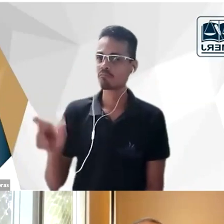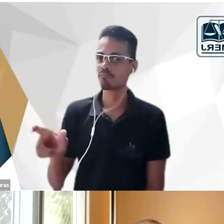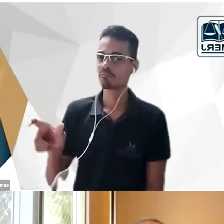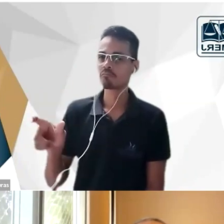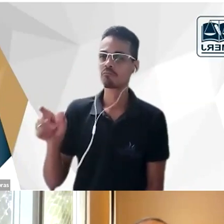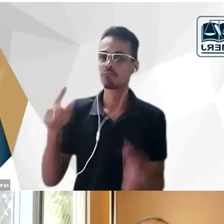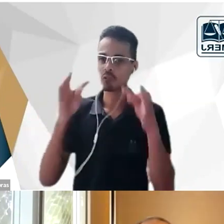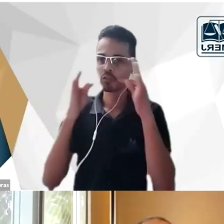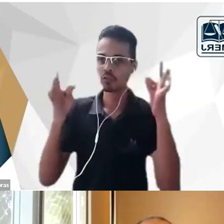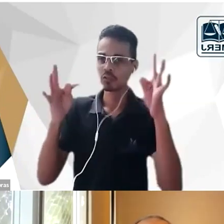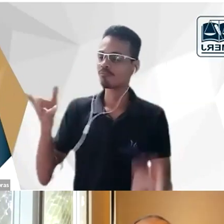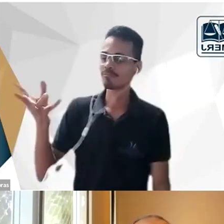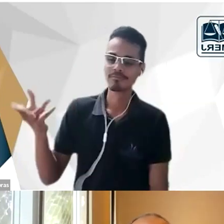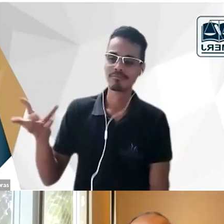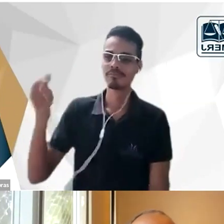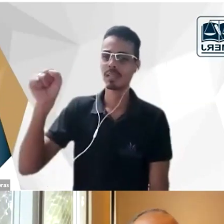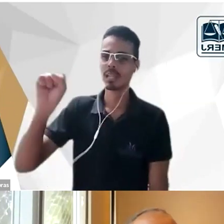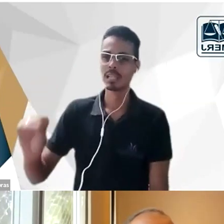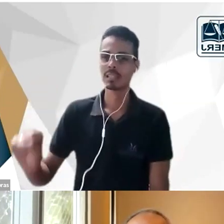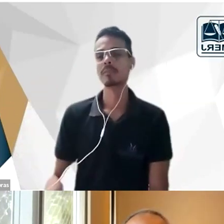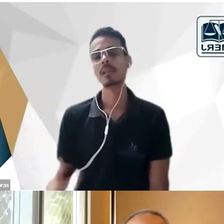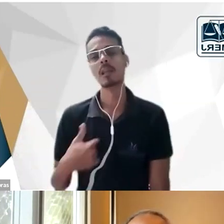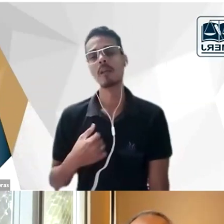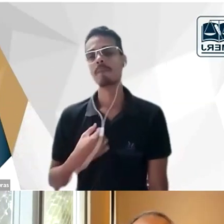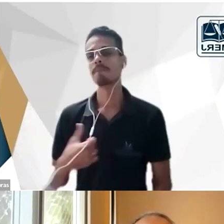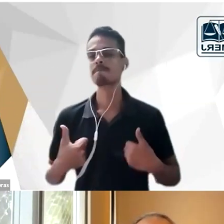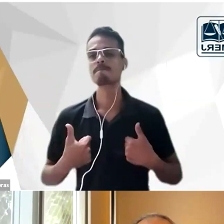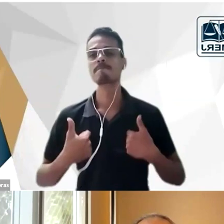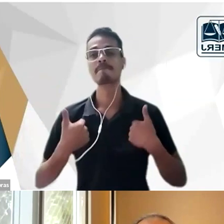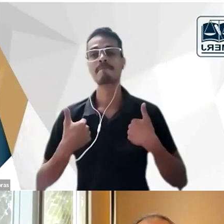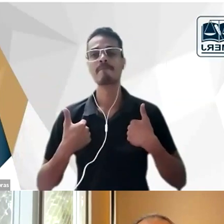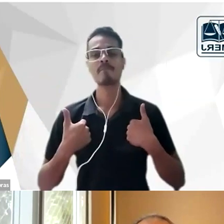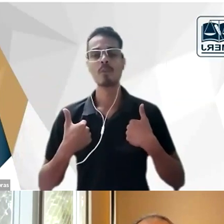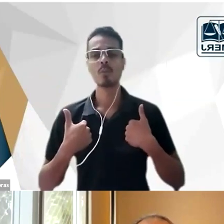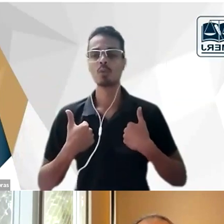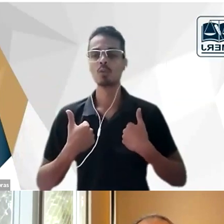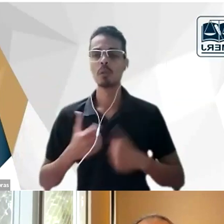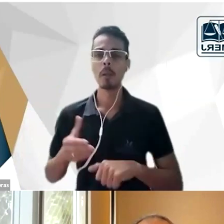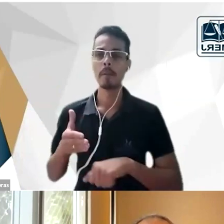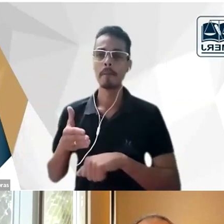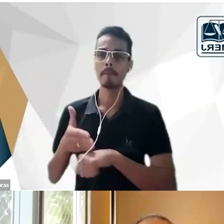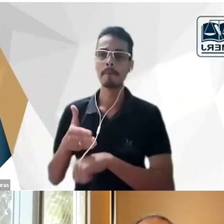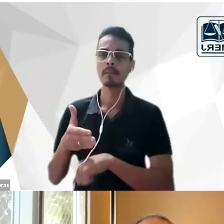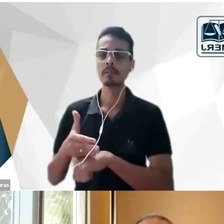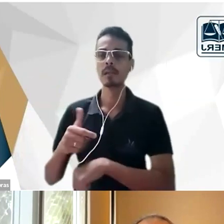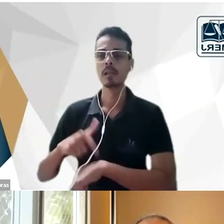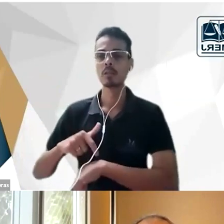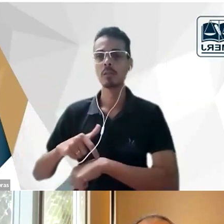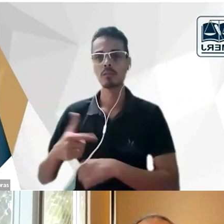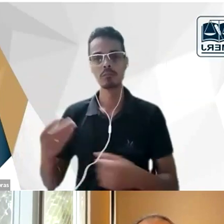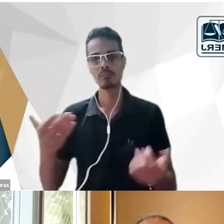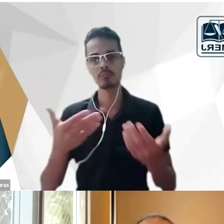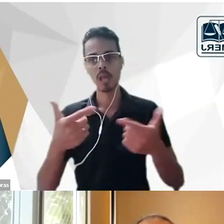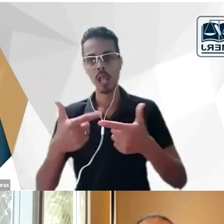fico muito orgulhoso de participar desse momento de ser prestigiado por pessoas do